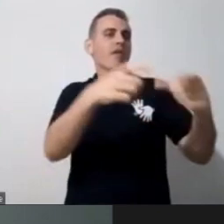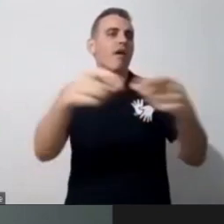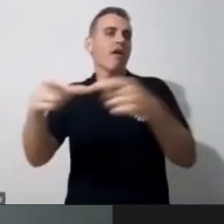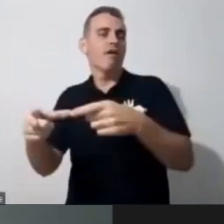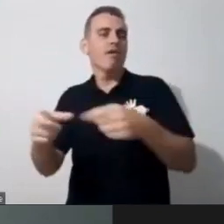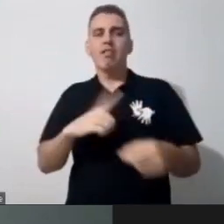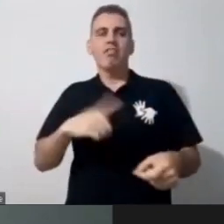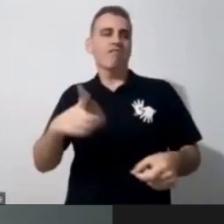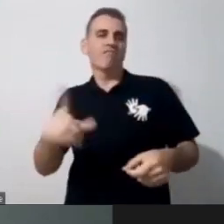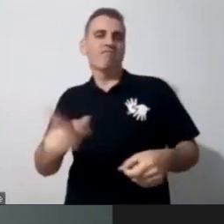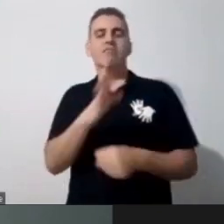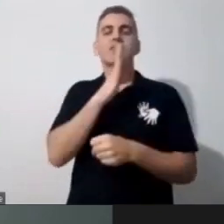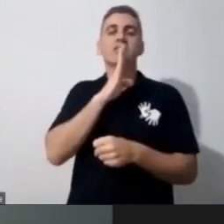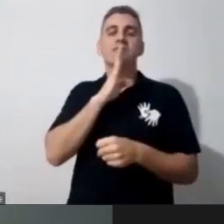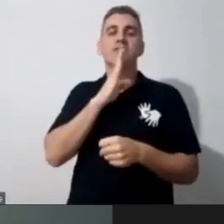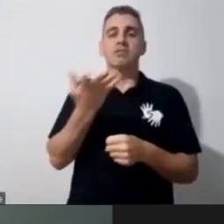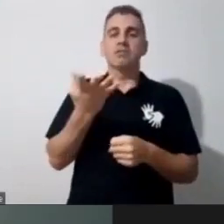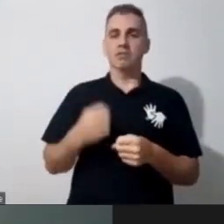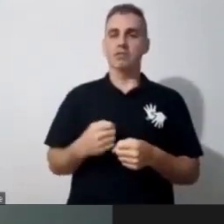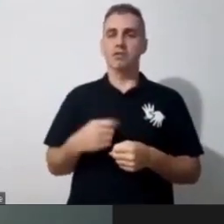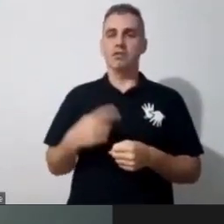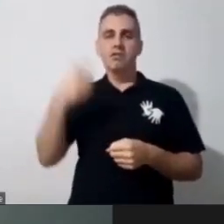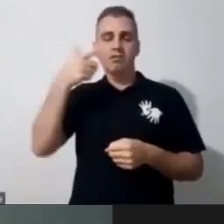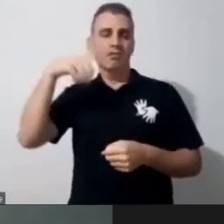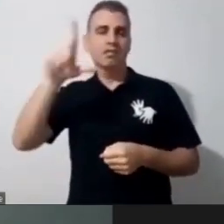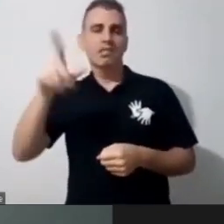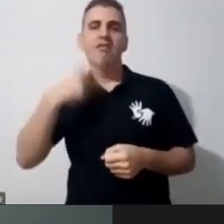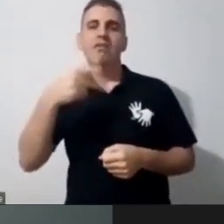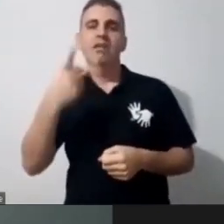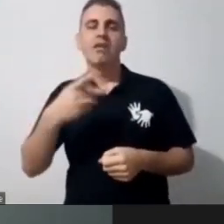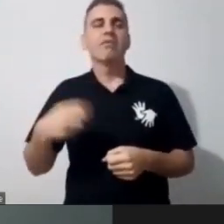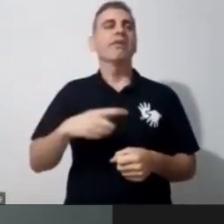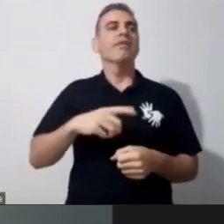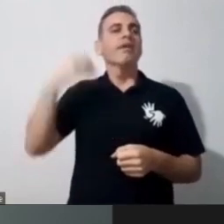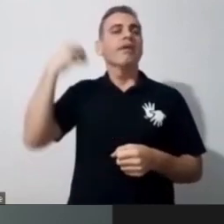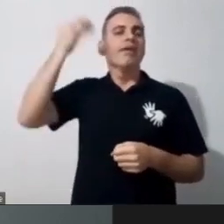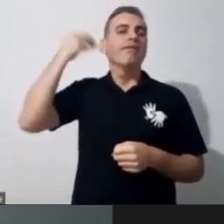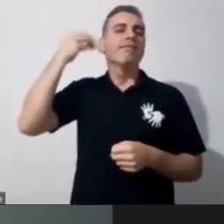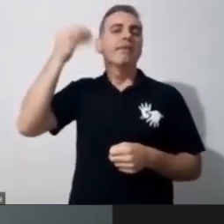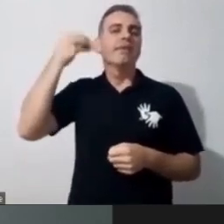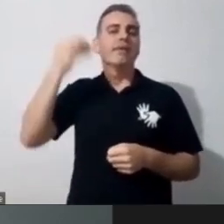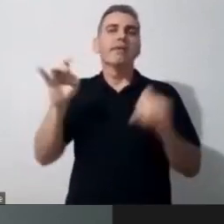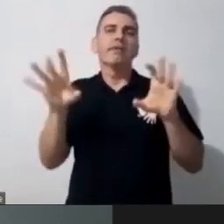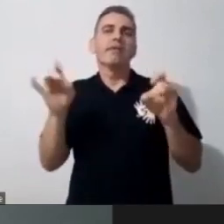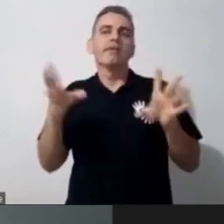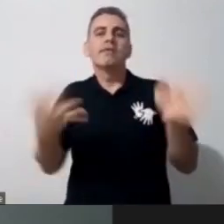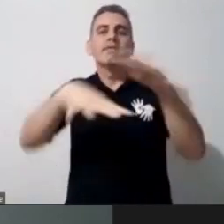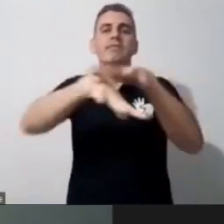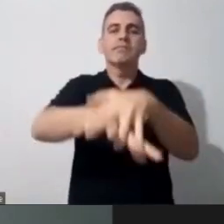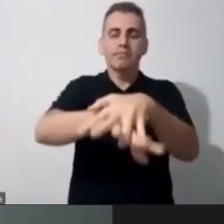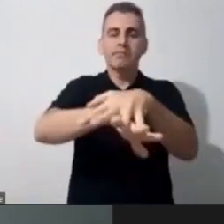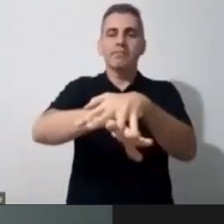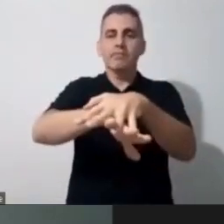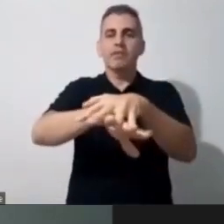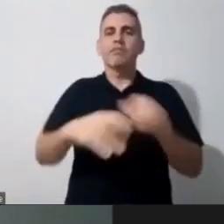conhece. Elas estão conseguindo falar porque elas têm uma experiência na educação especial inclusiva, porque elas fizeram um curso de AEE.